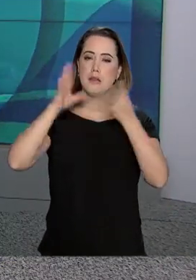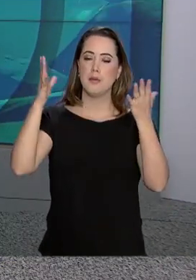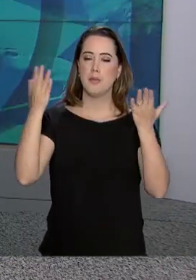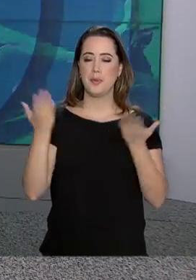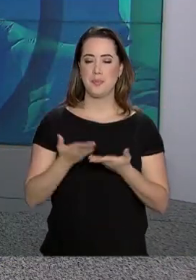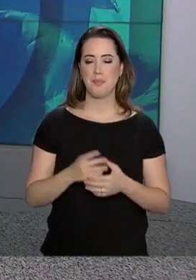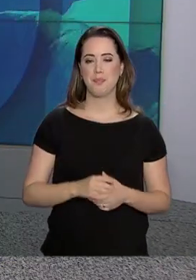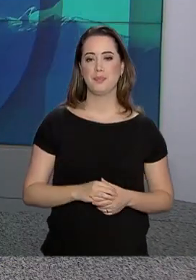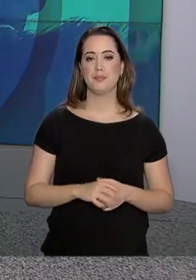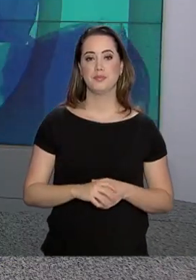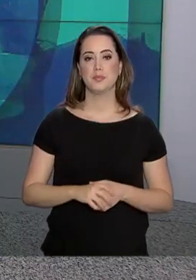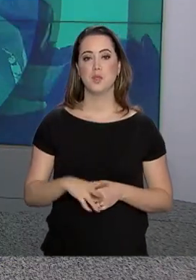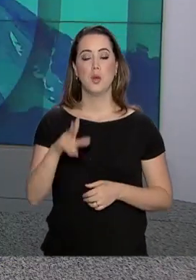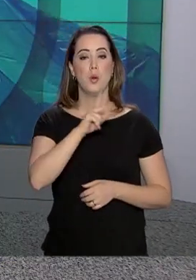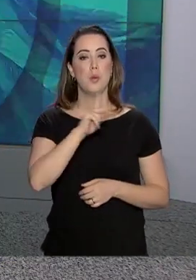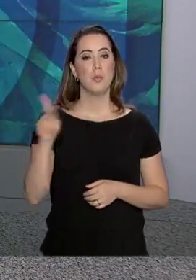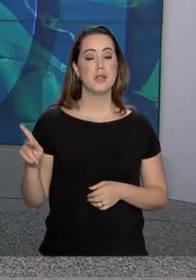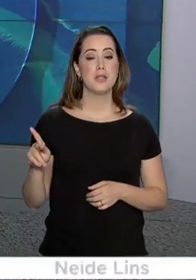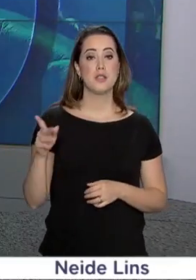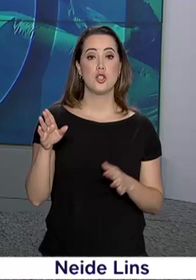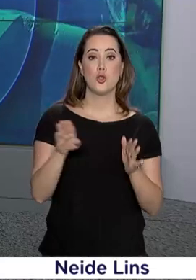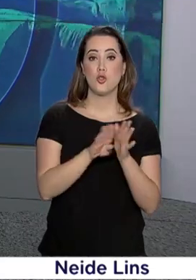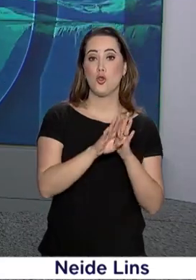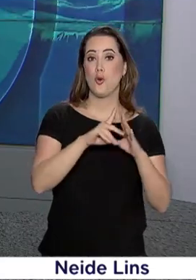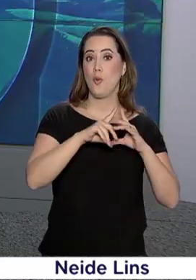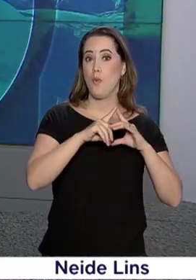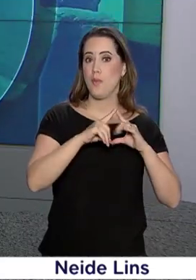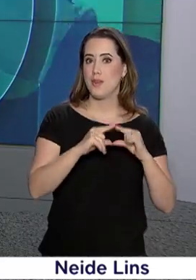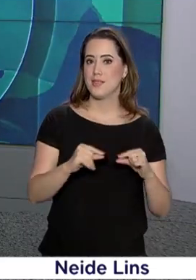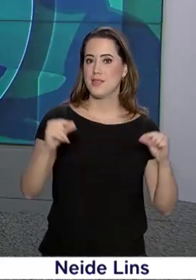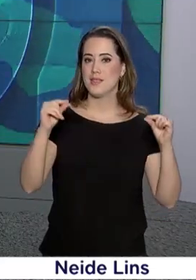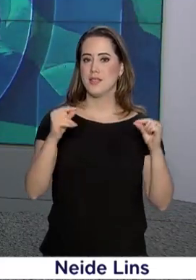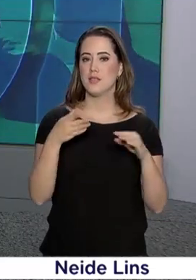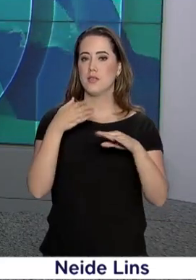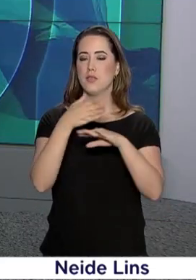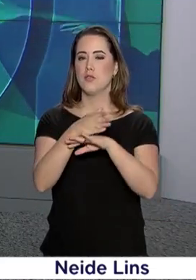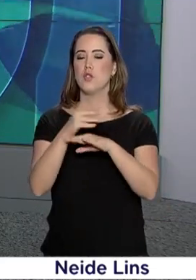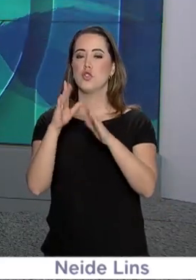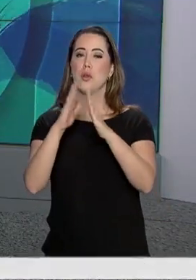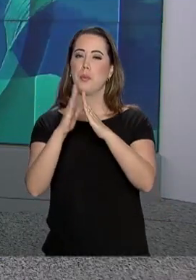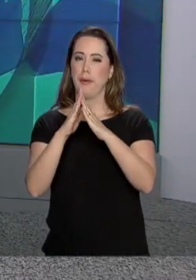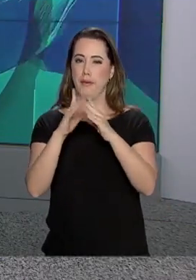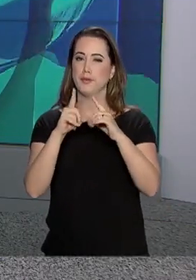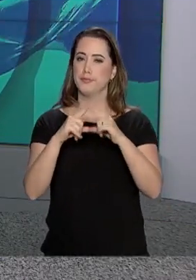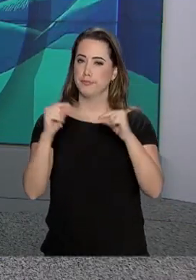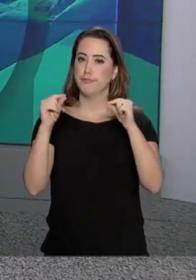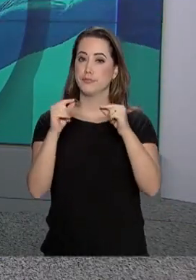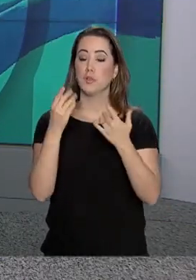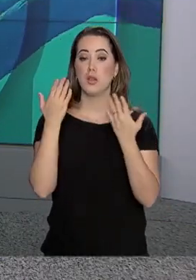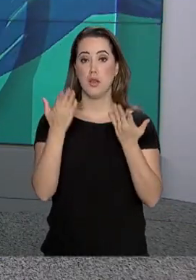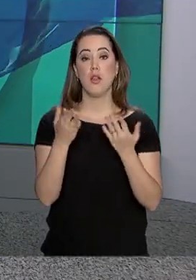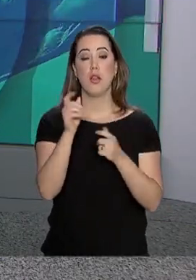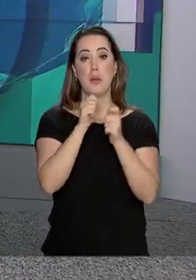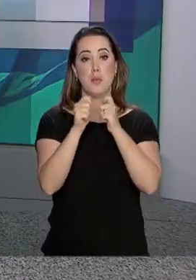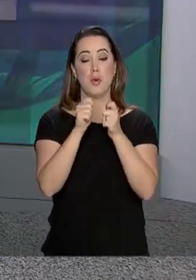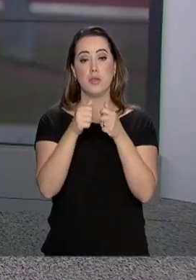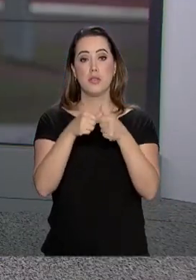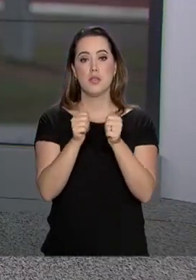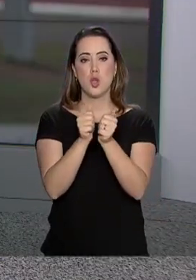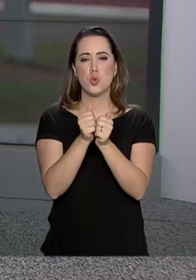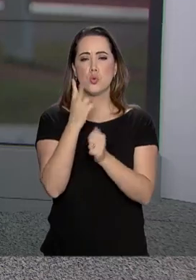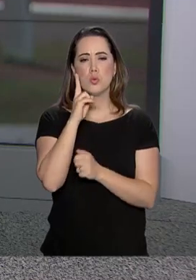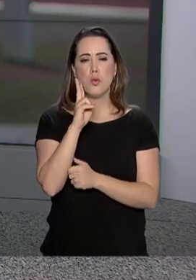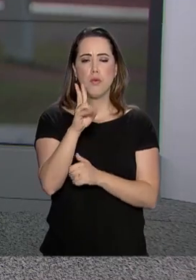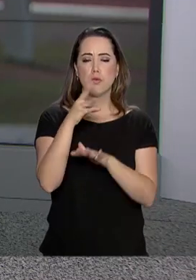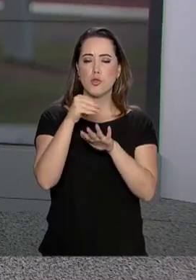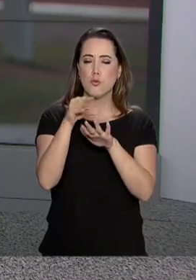recebeu alta. O presidente chegou a Brasília e foi direto para o Palácio da Alvorada. A repórter Daniele Popov está lá e traz